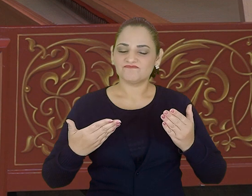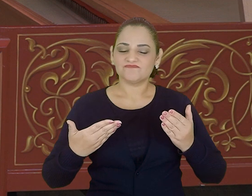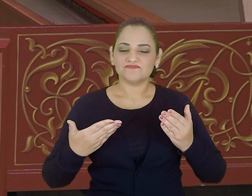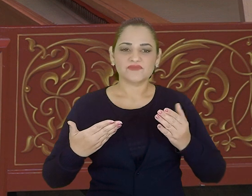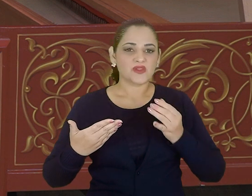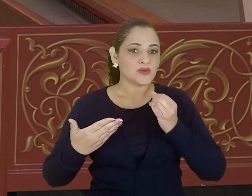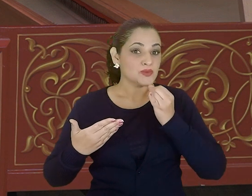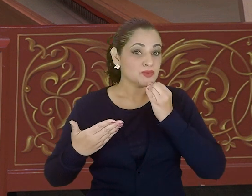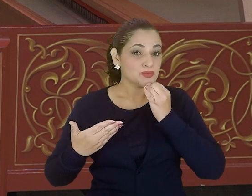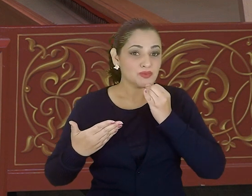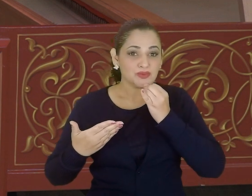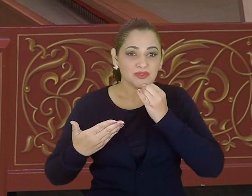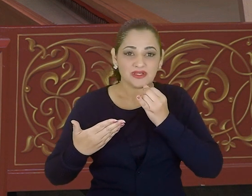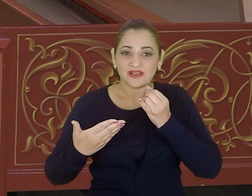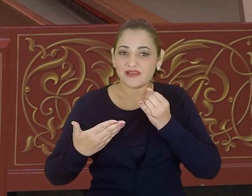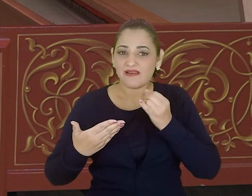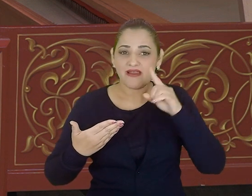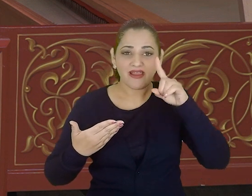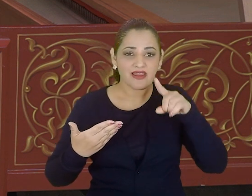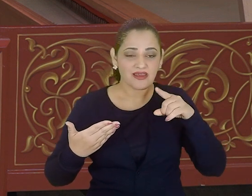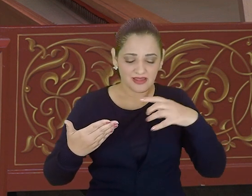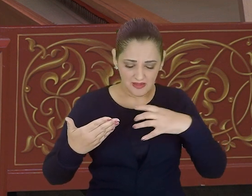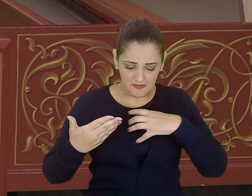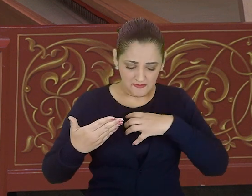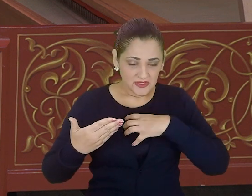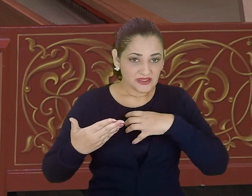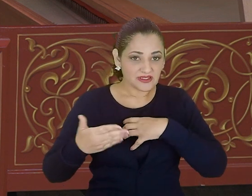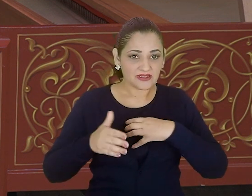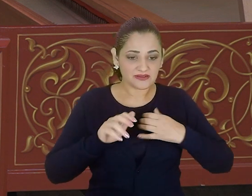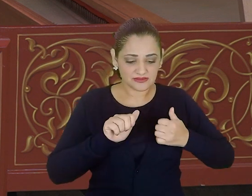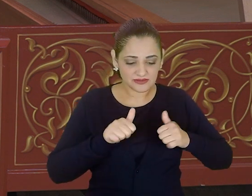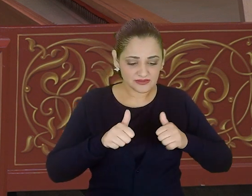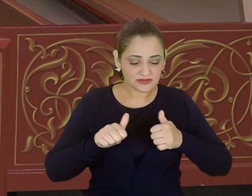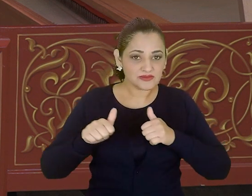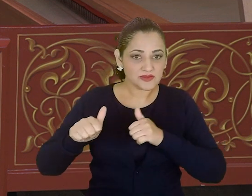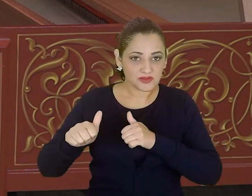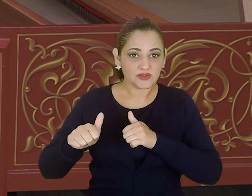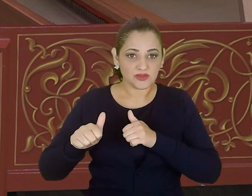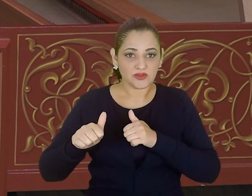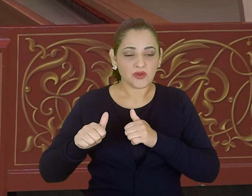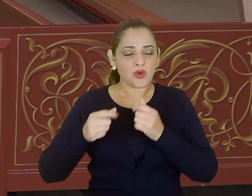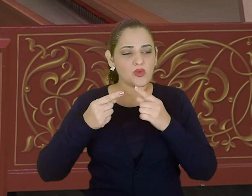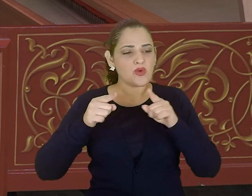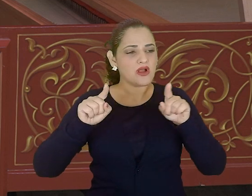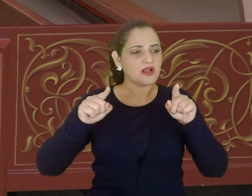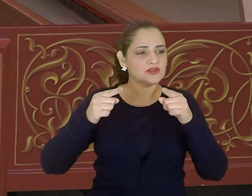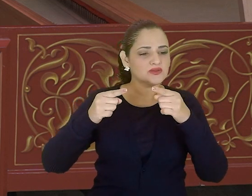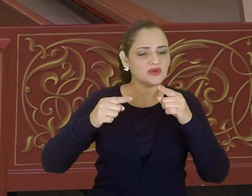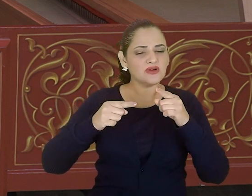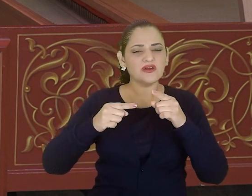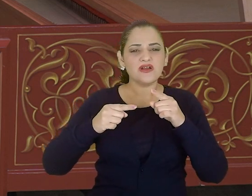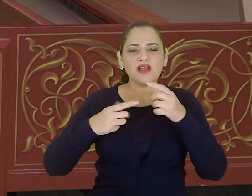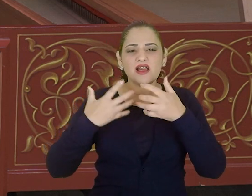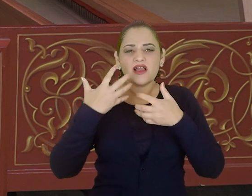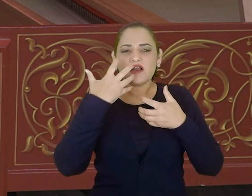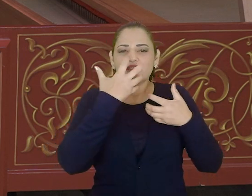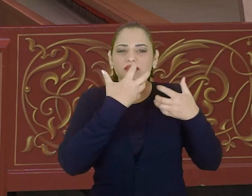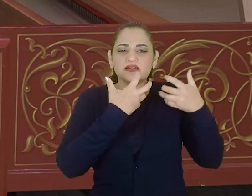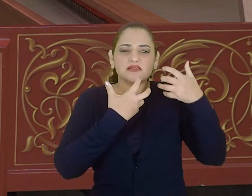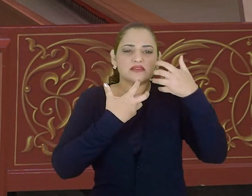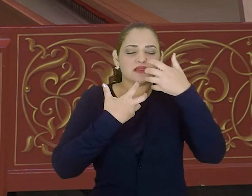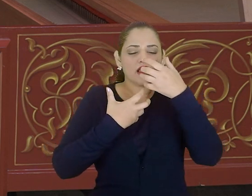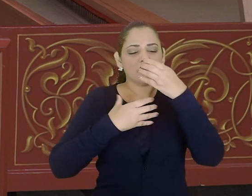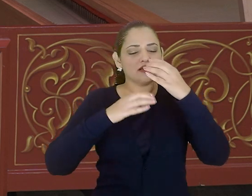O recitativo, por exemplo, é uma maneira de se acompanhar um cantor enquanto ele conta uma história, enquanto ele